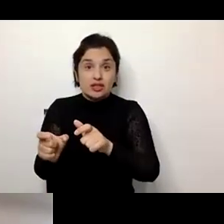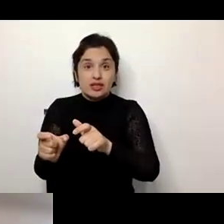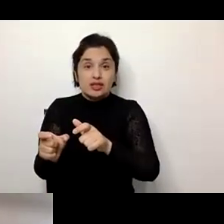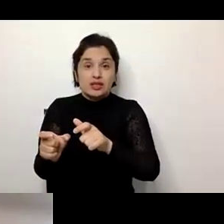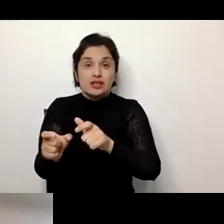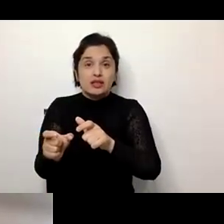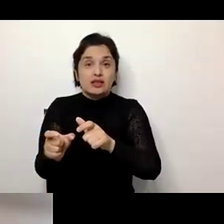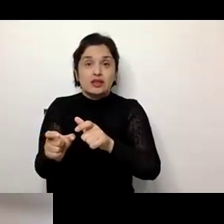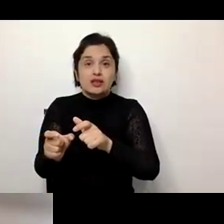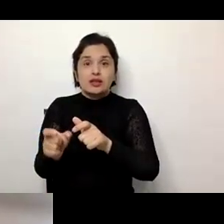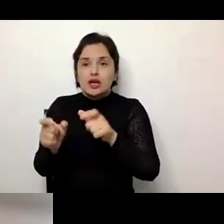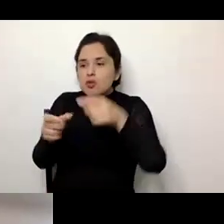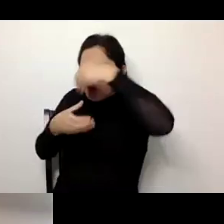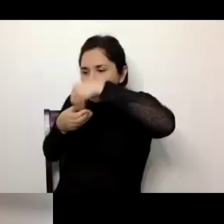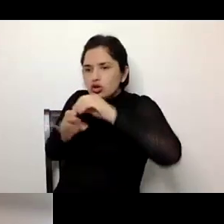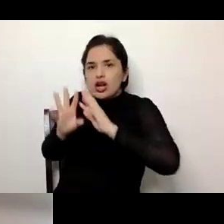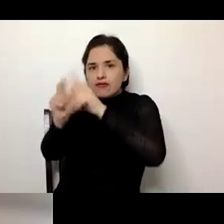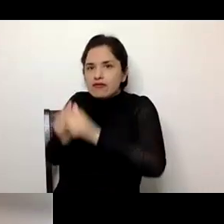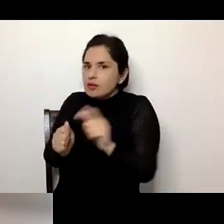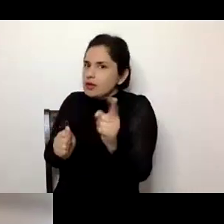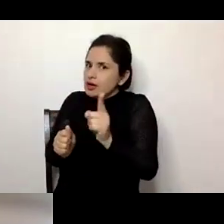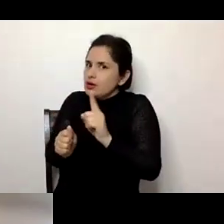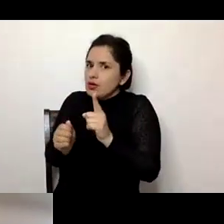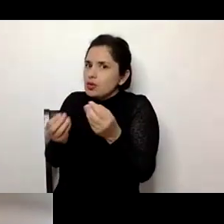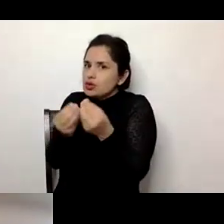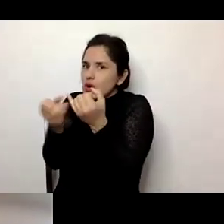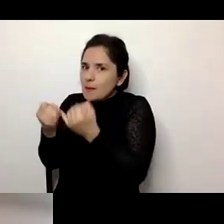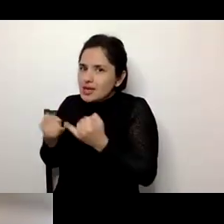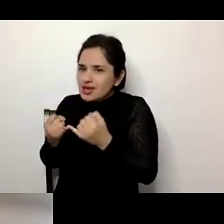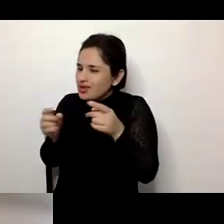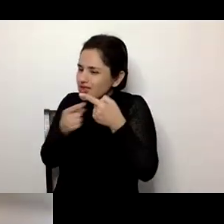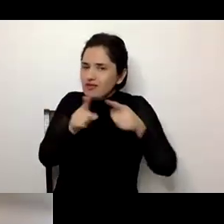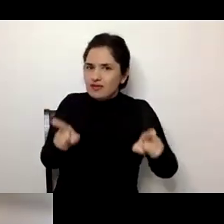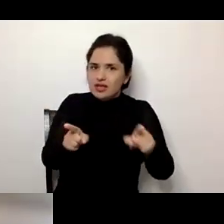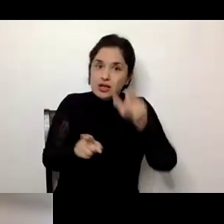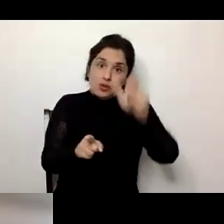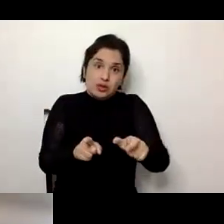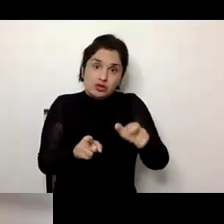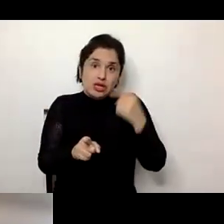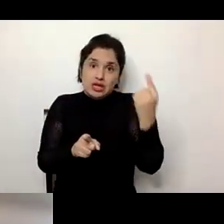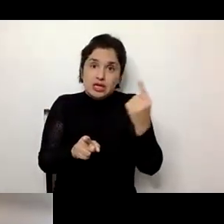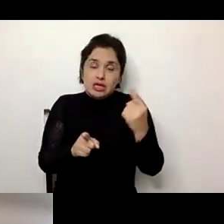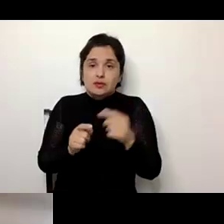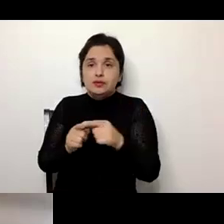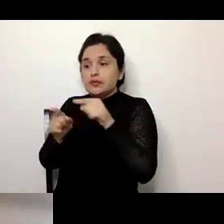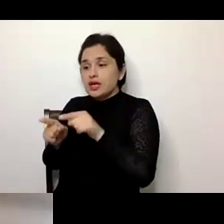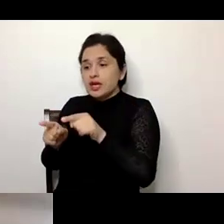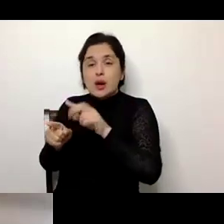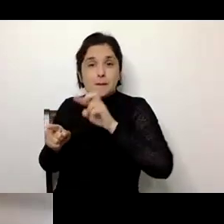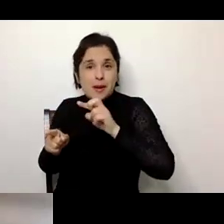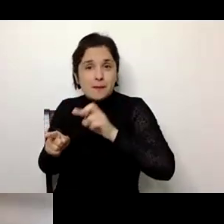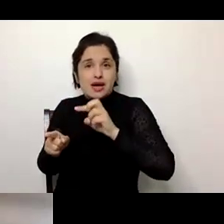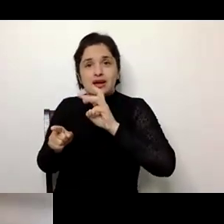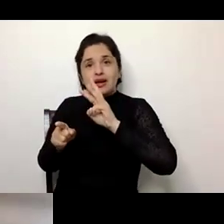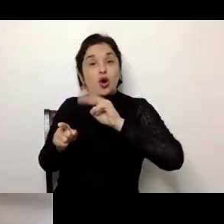é criada muito ali na família, naquele grupo menor, e acaba ficando o pai ou geralmente a